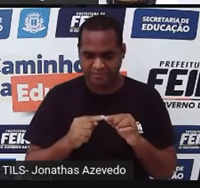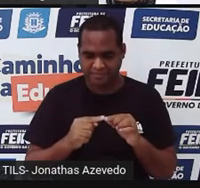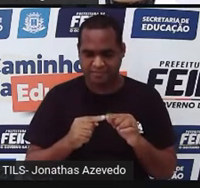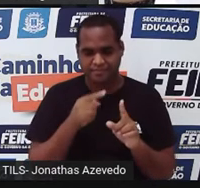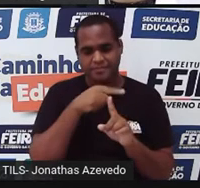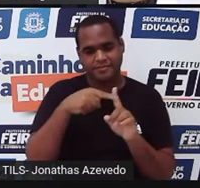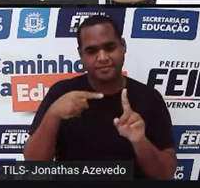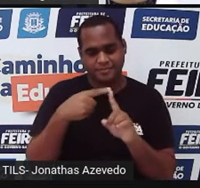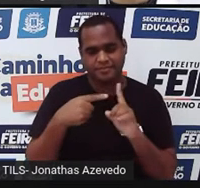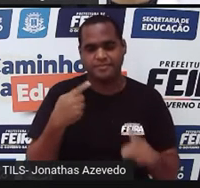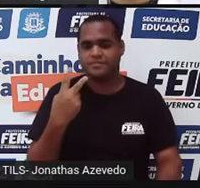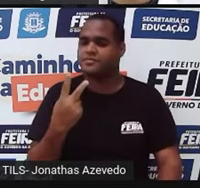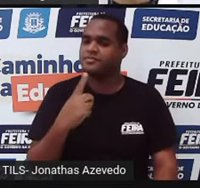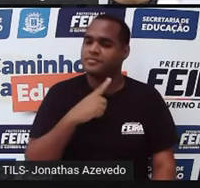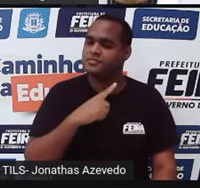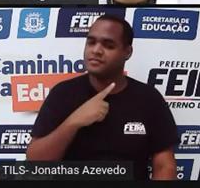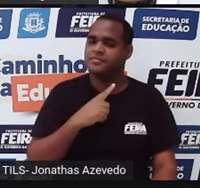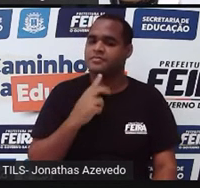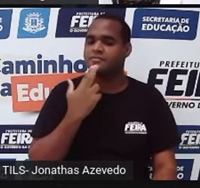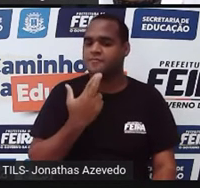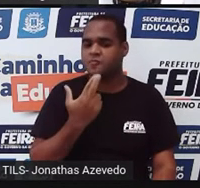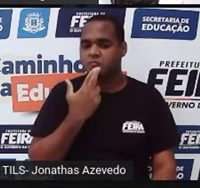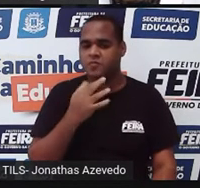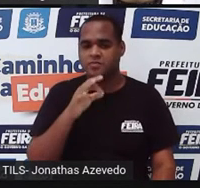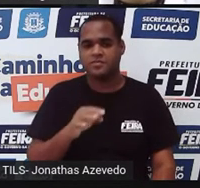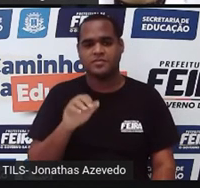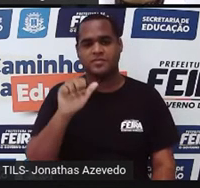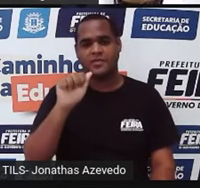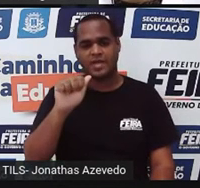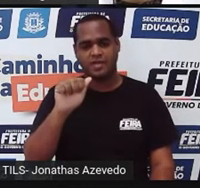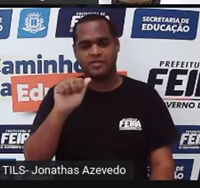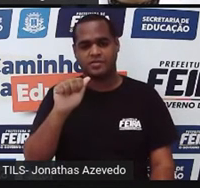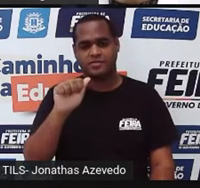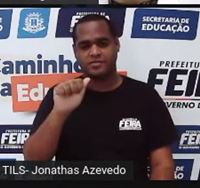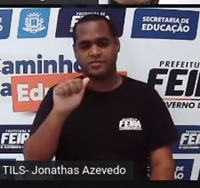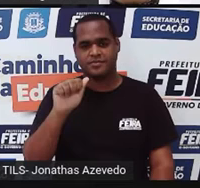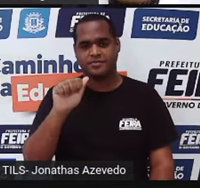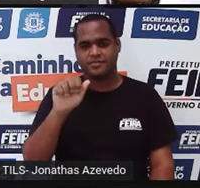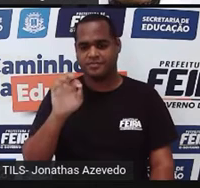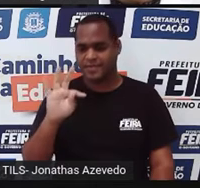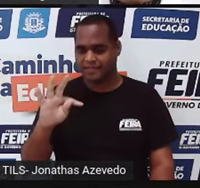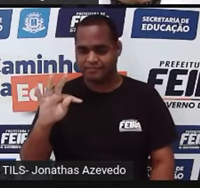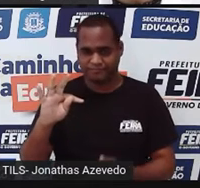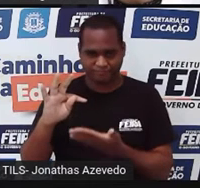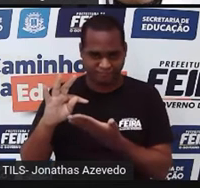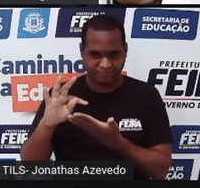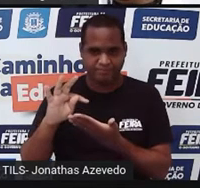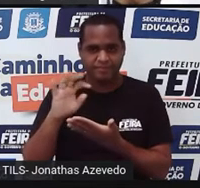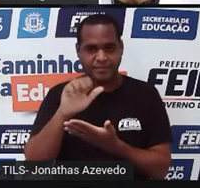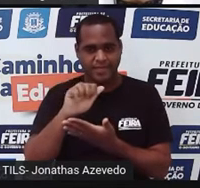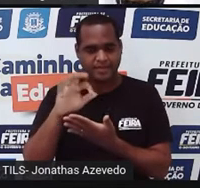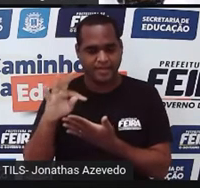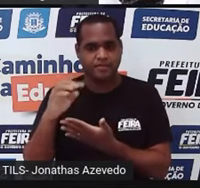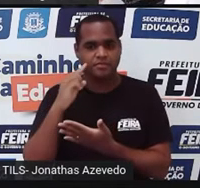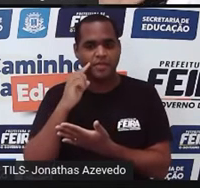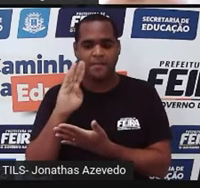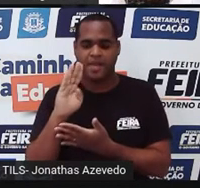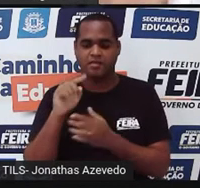por dois. Então, gente ficou com uma formulazinha assim, AT, que significa a área do triângulo, é B vezes H.